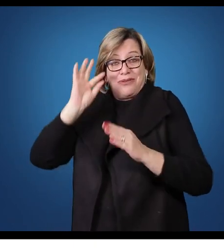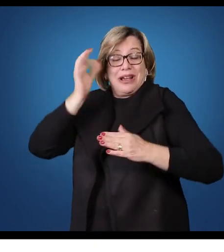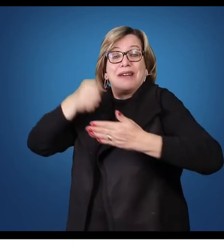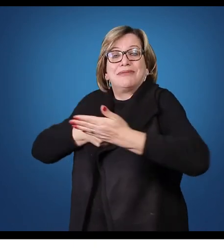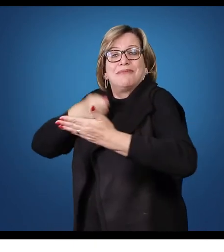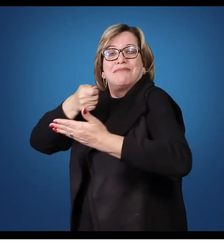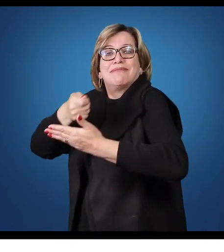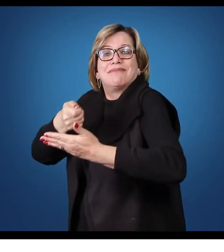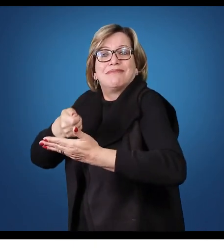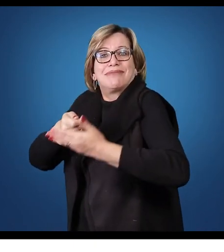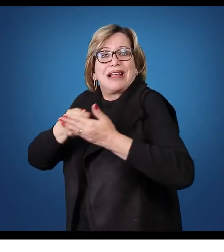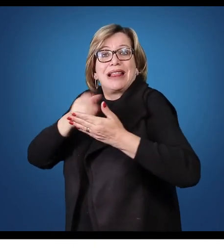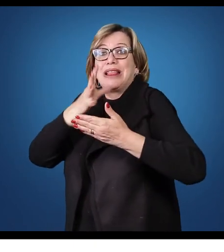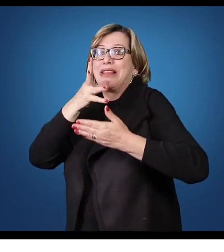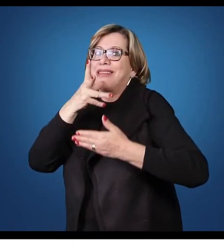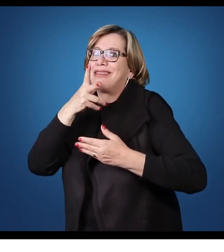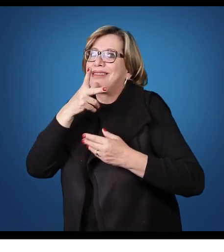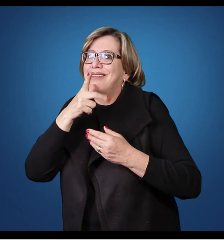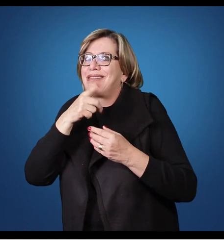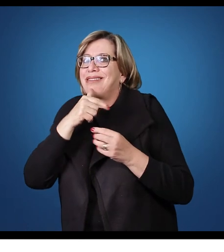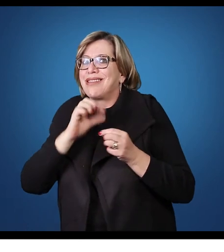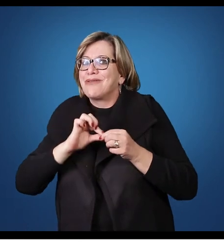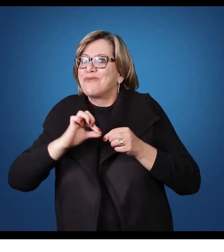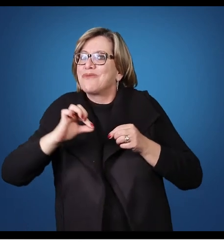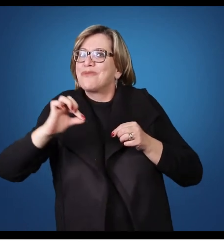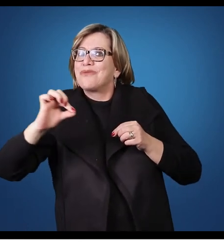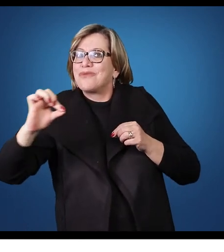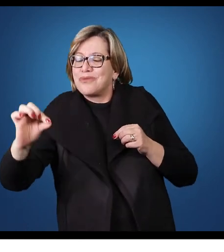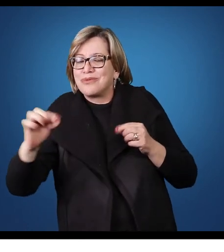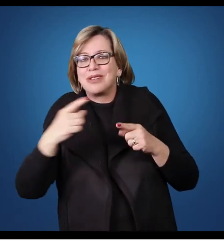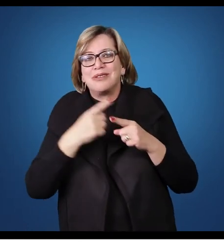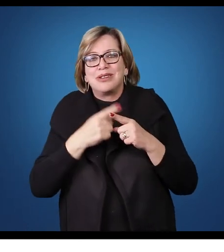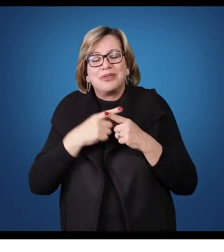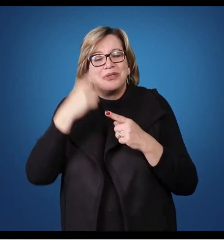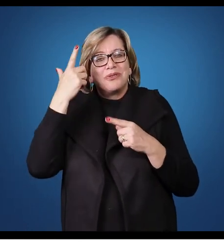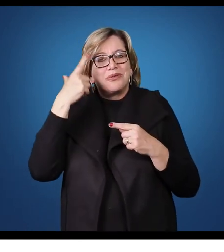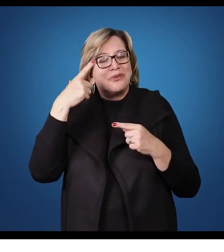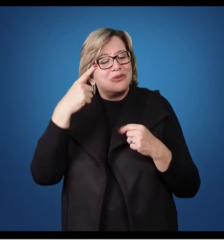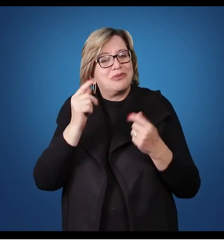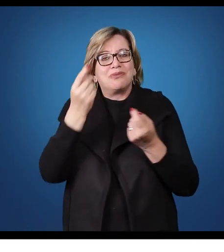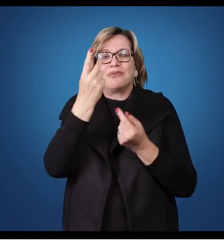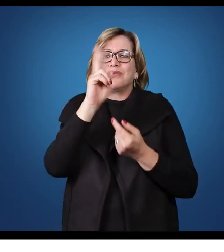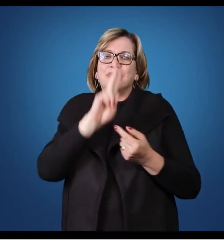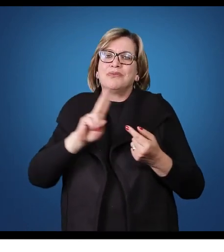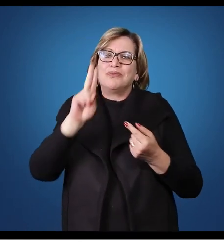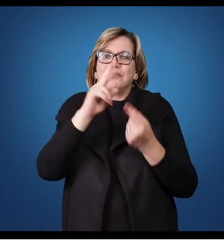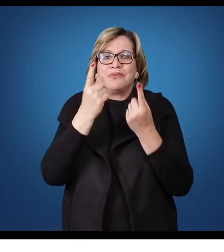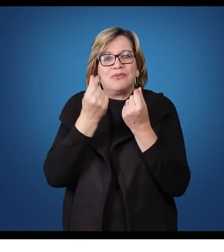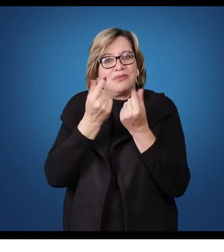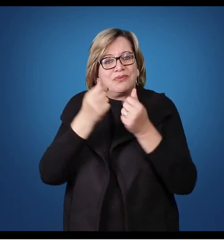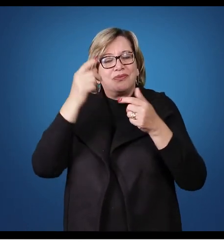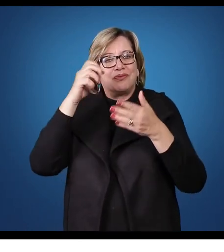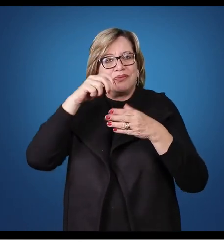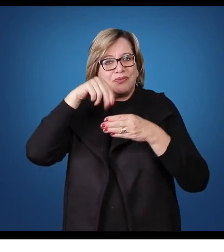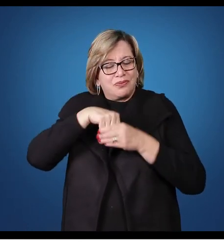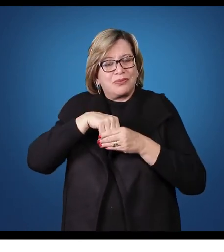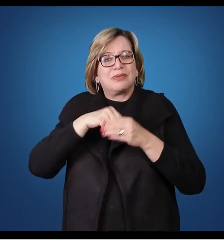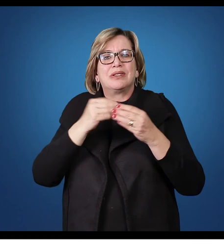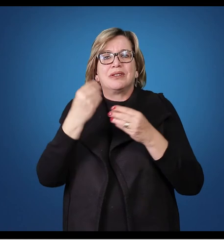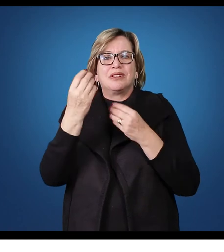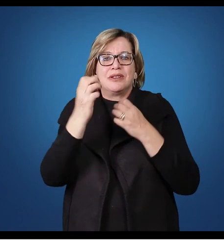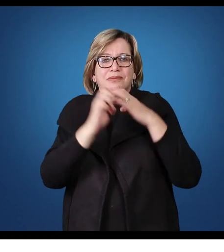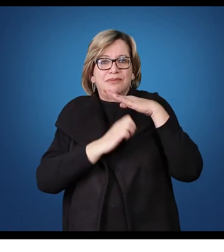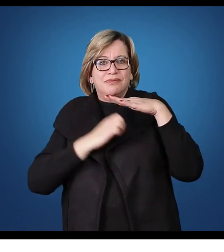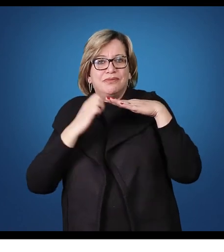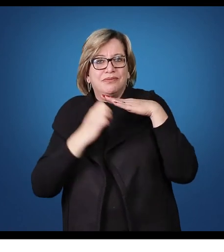com prazo o maior possível meus fornecedores, para que eu conseguisse trabalhar com esse recurso na empresa. Então a análise de quanto